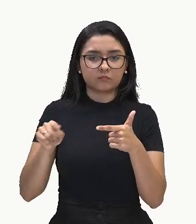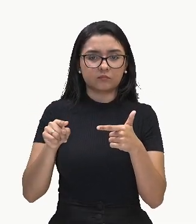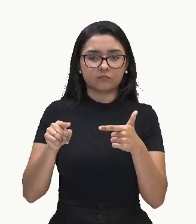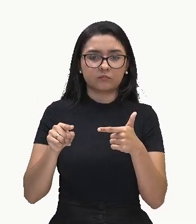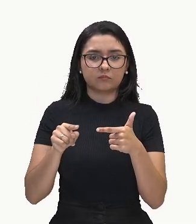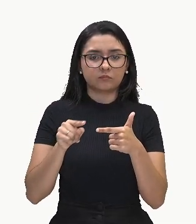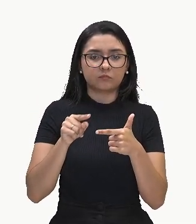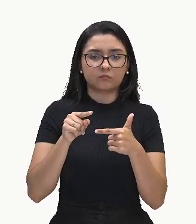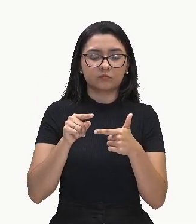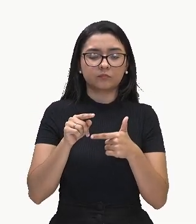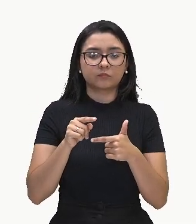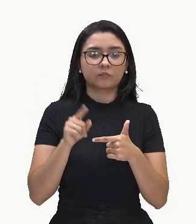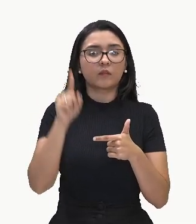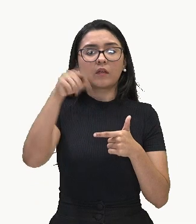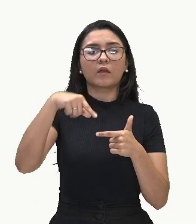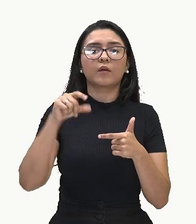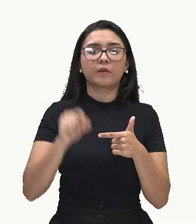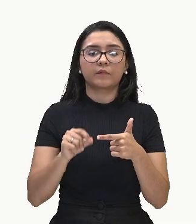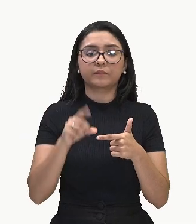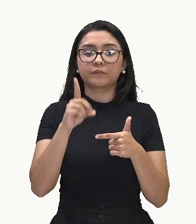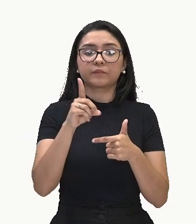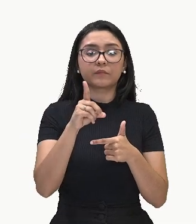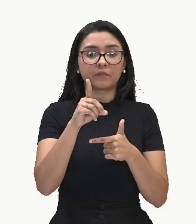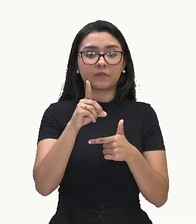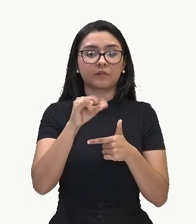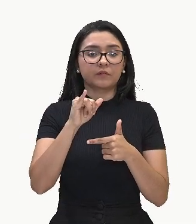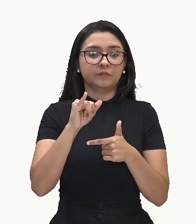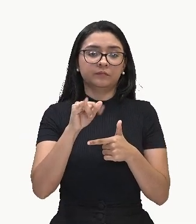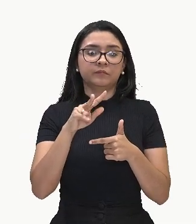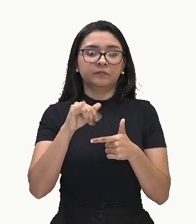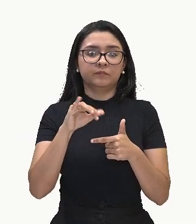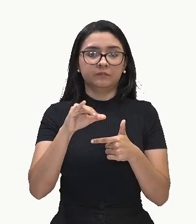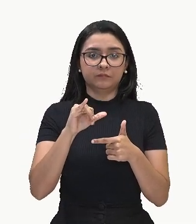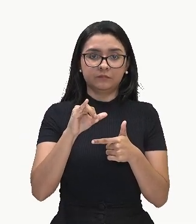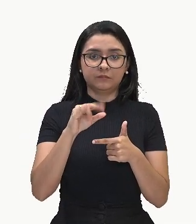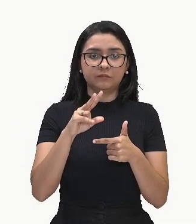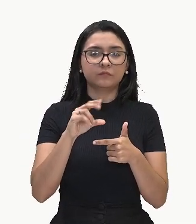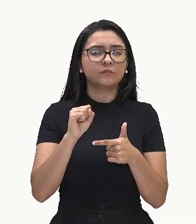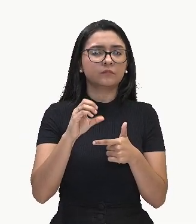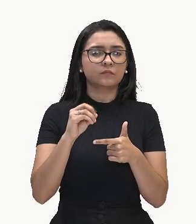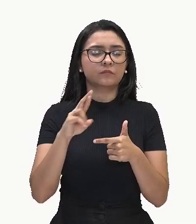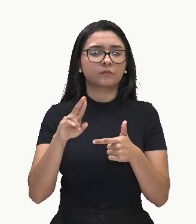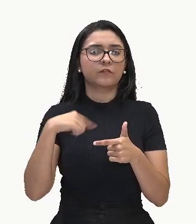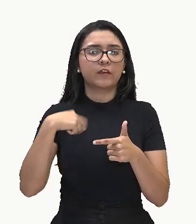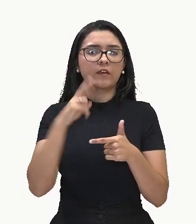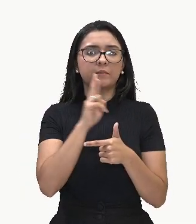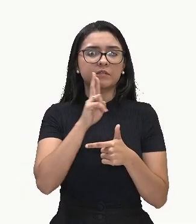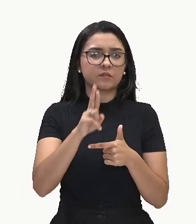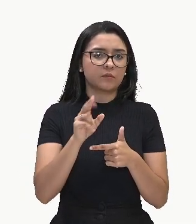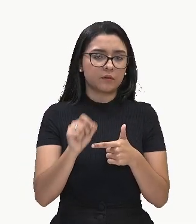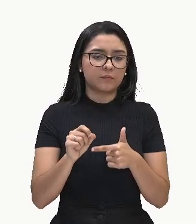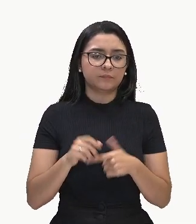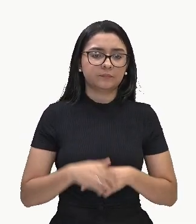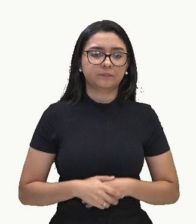divisão do meu dividendo. Ele é o nosso divisor, onde aqui a gente vai representar ele por